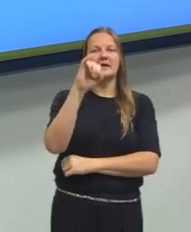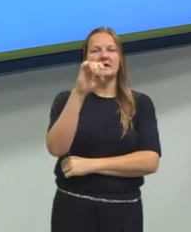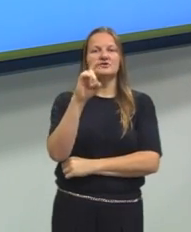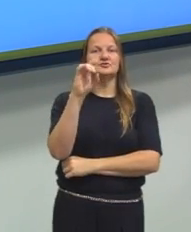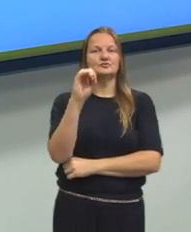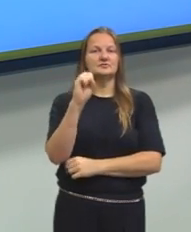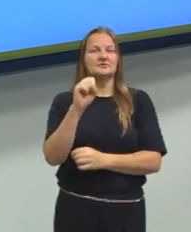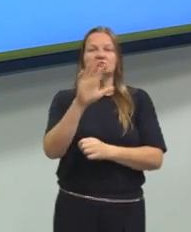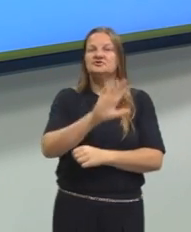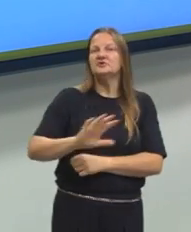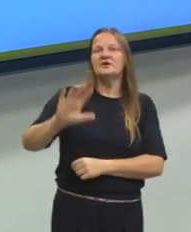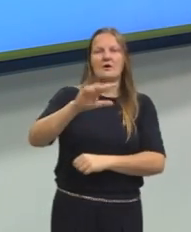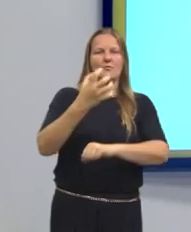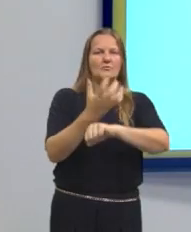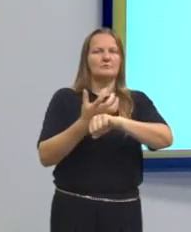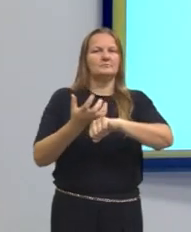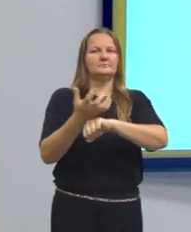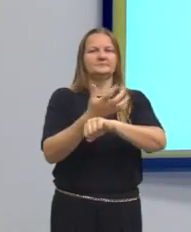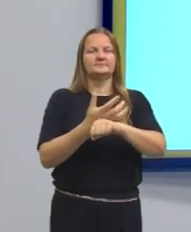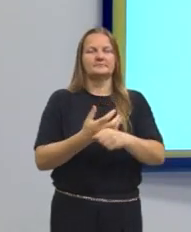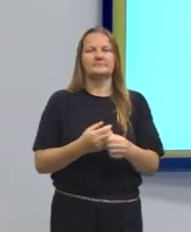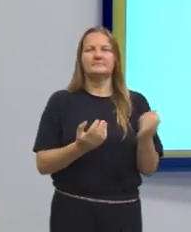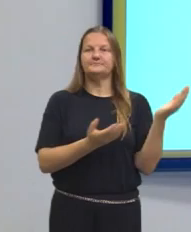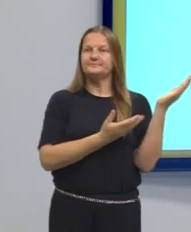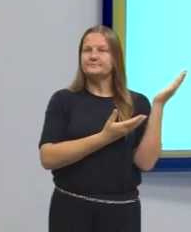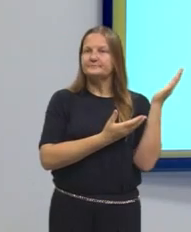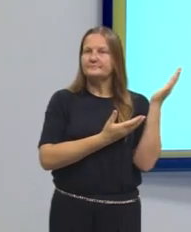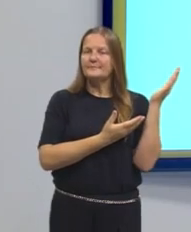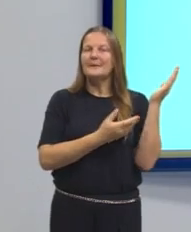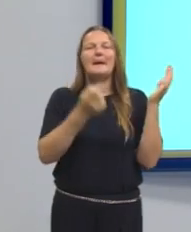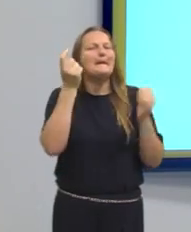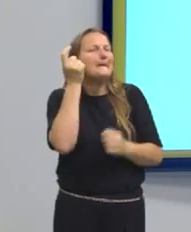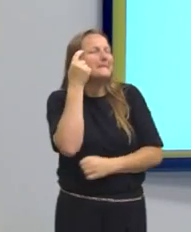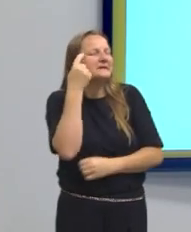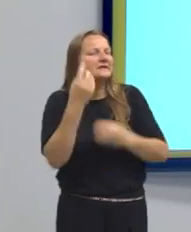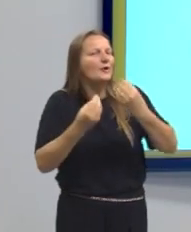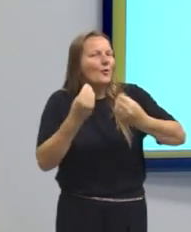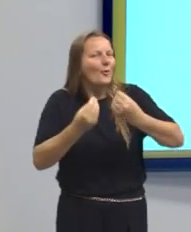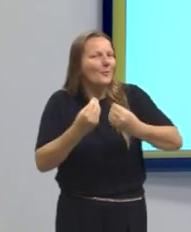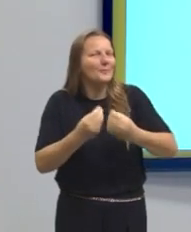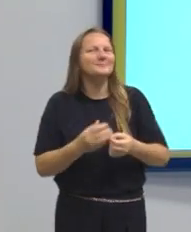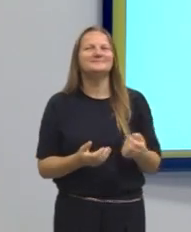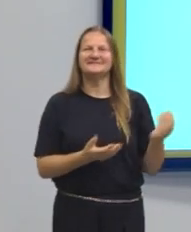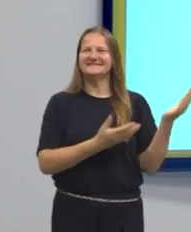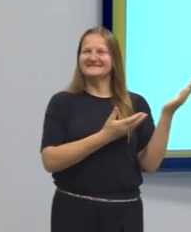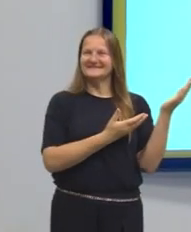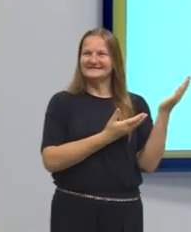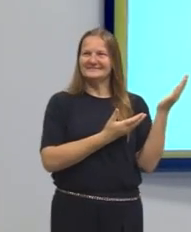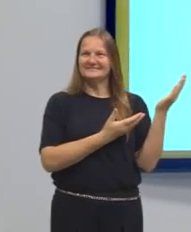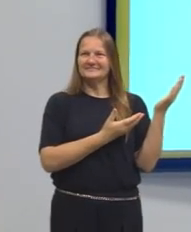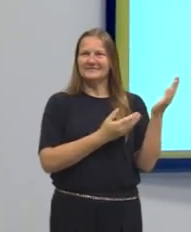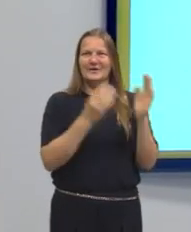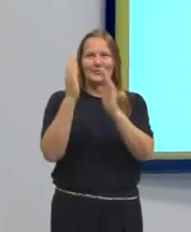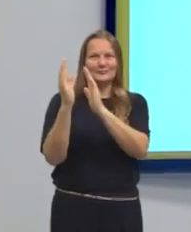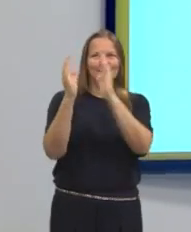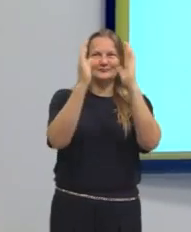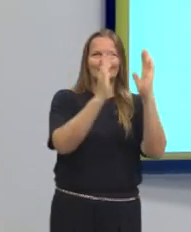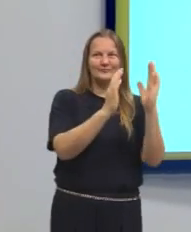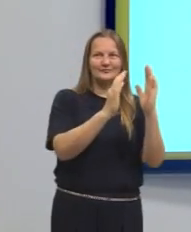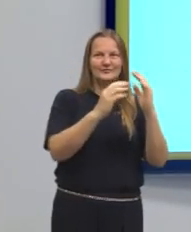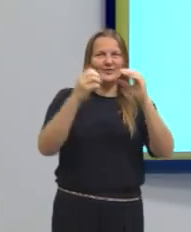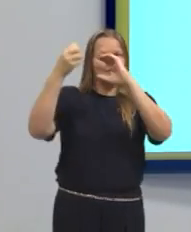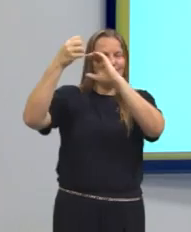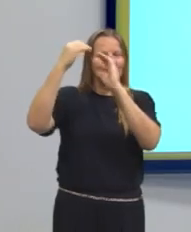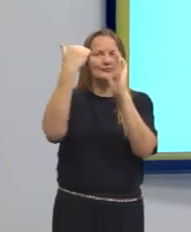componentes do ENEM. Vamos pensar um pouquinho como é que foi, então, essas questões, né? Eu deixei ali do ladinho o nosso checklist